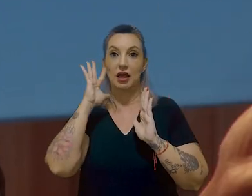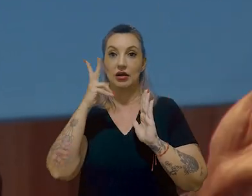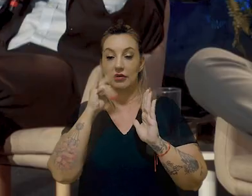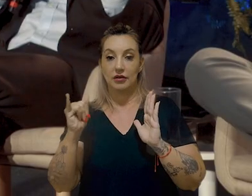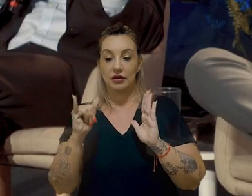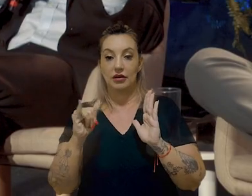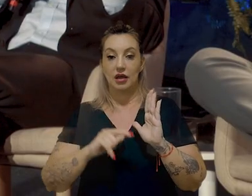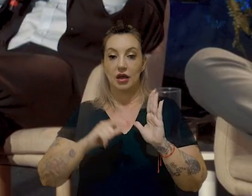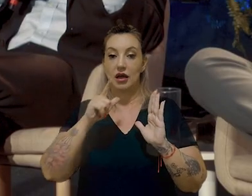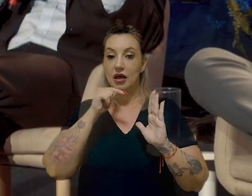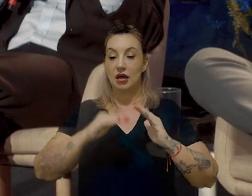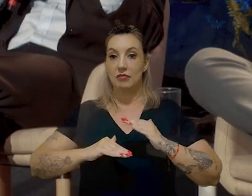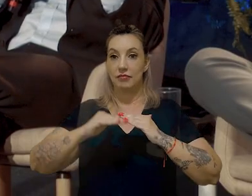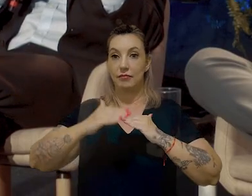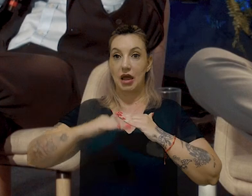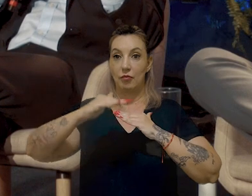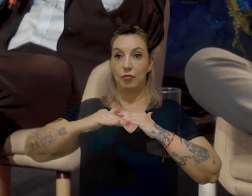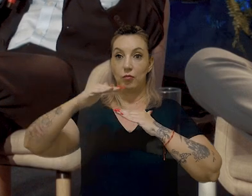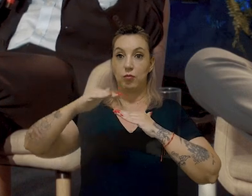pelo aumento do nível do mar.